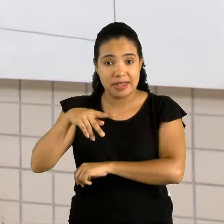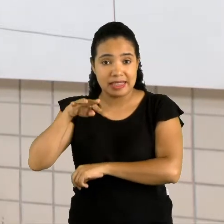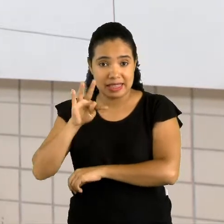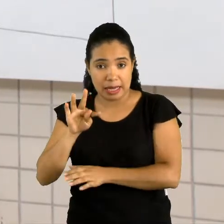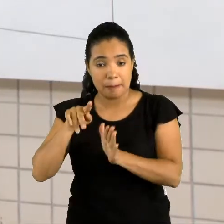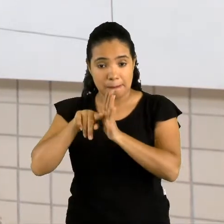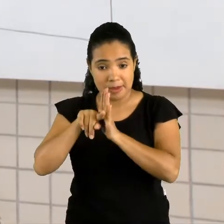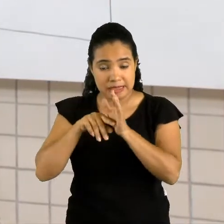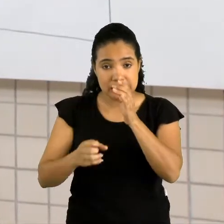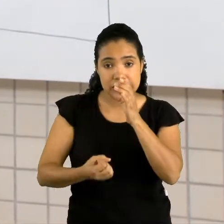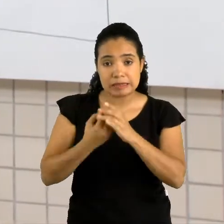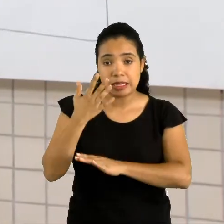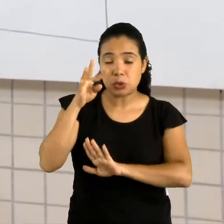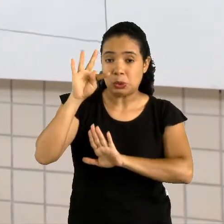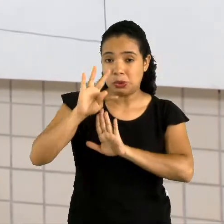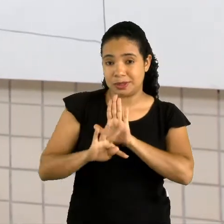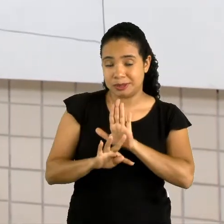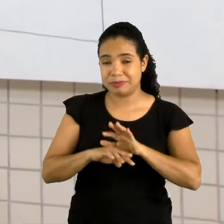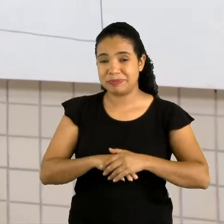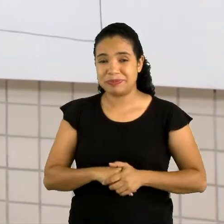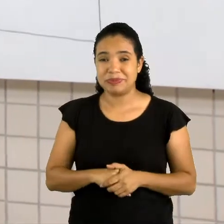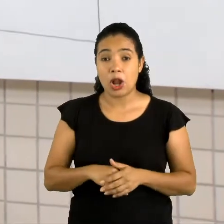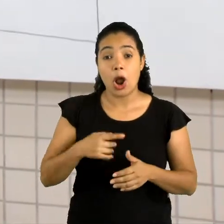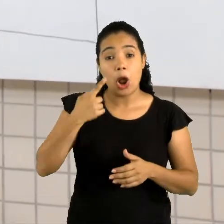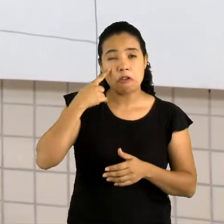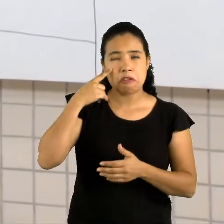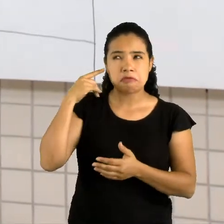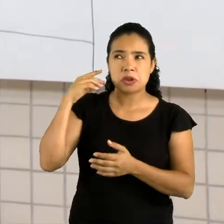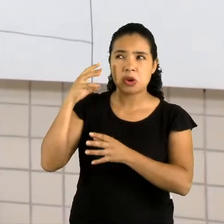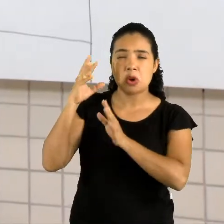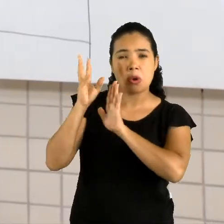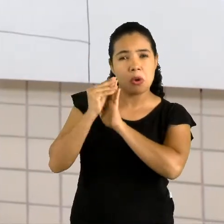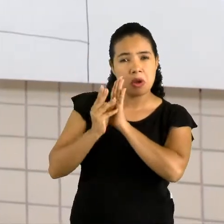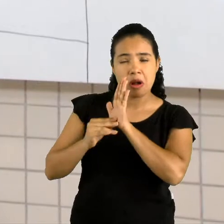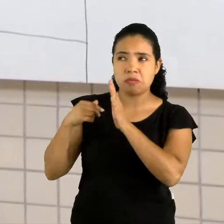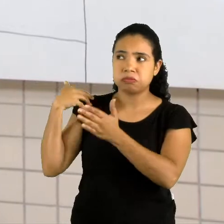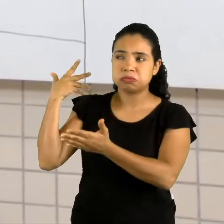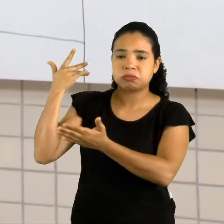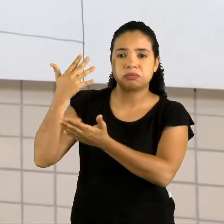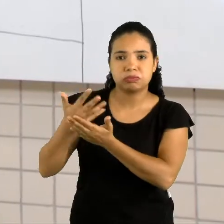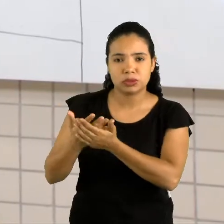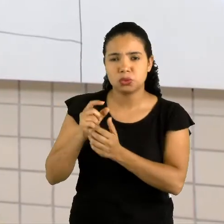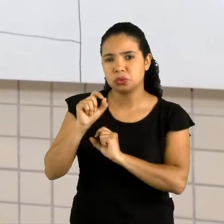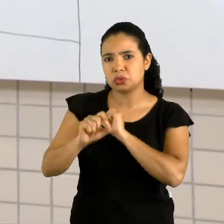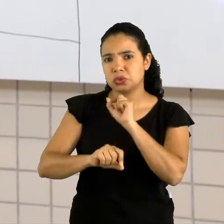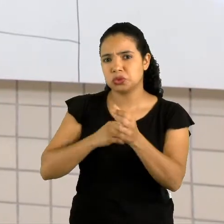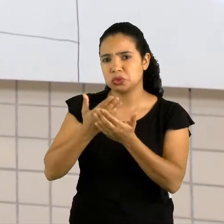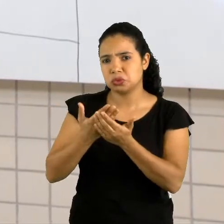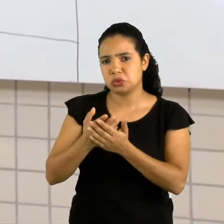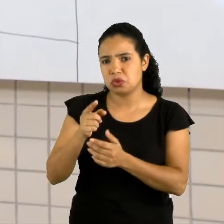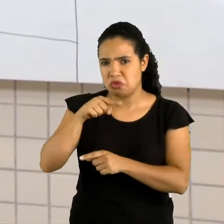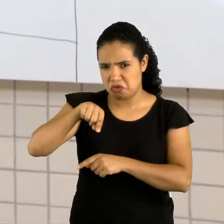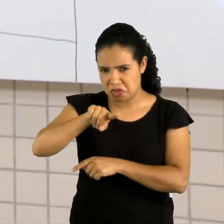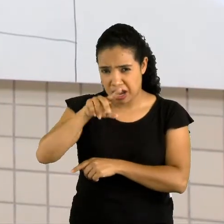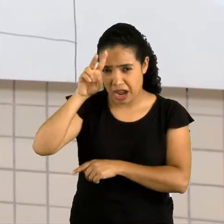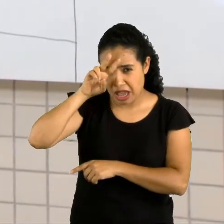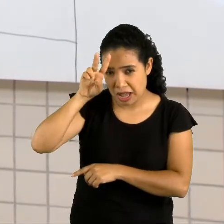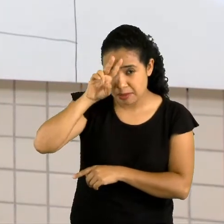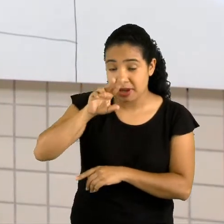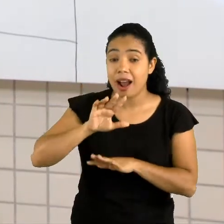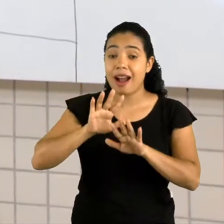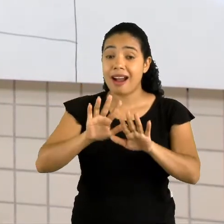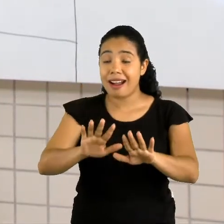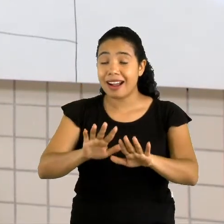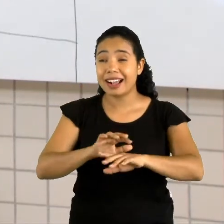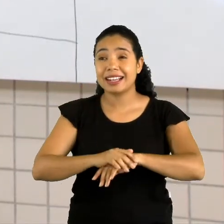texto. E vamos relembrar o que a gente estudou na aula passada. Você lembra? Ah, nós